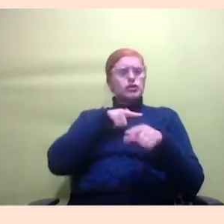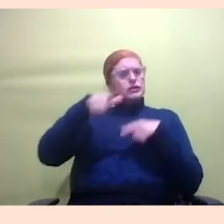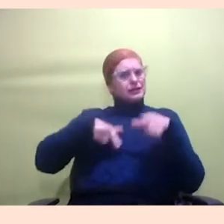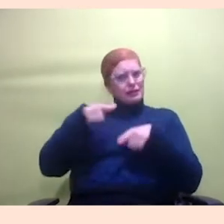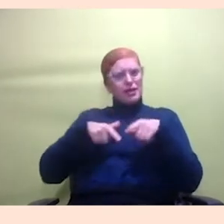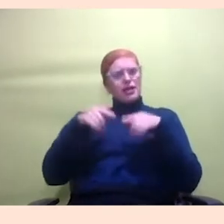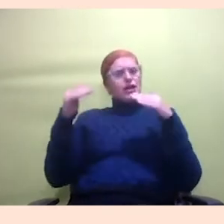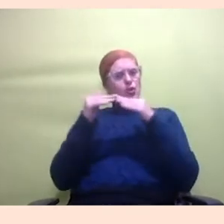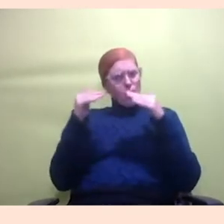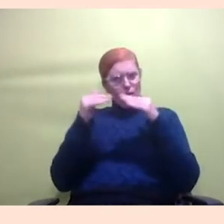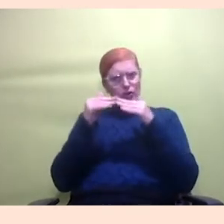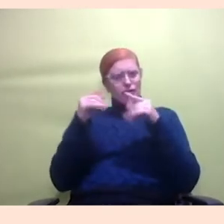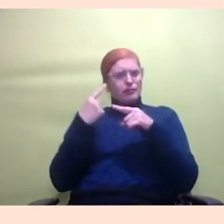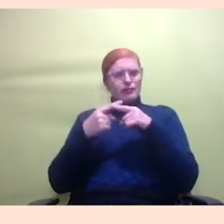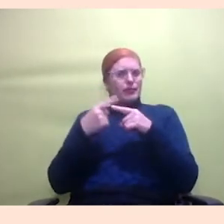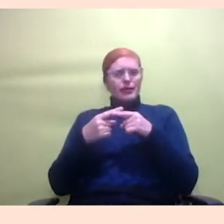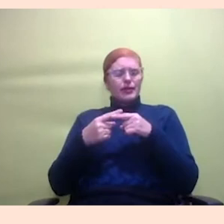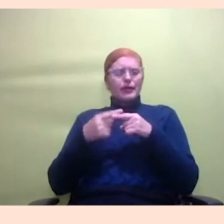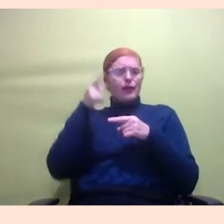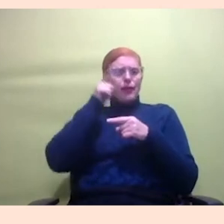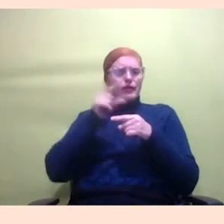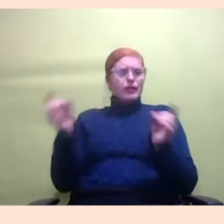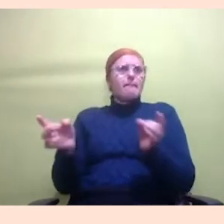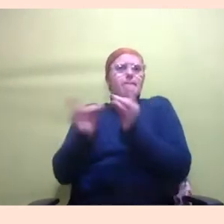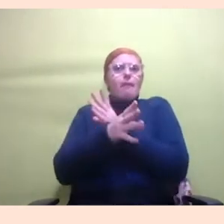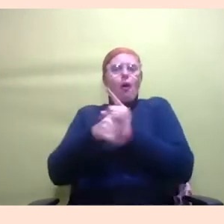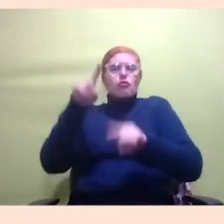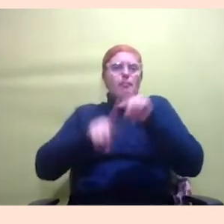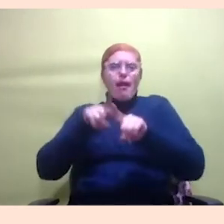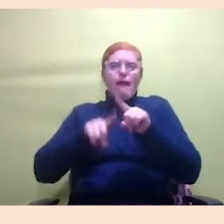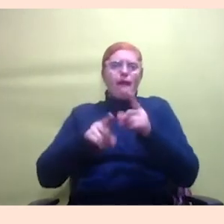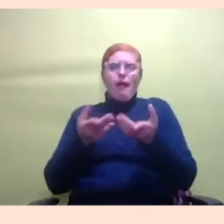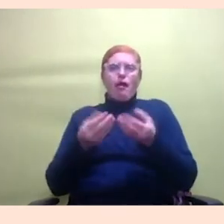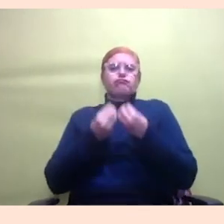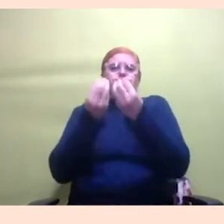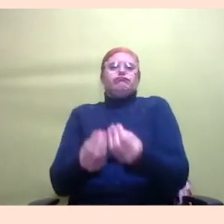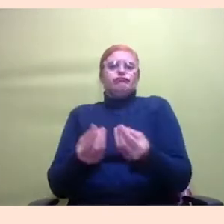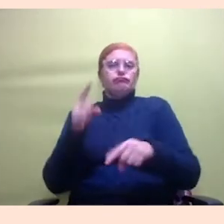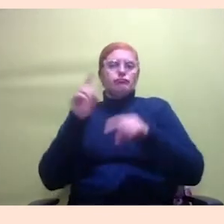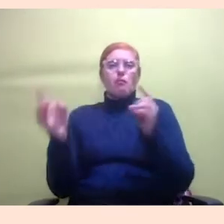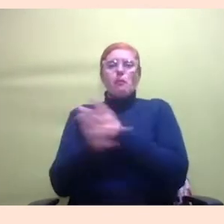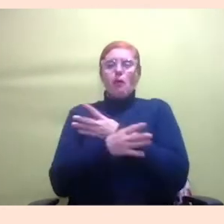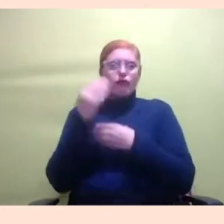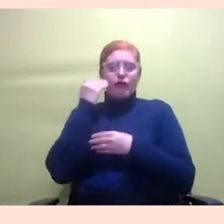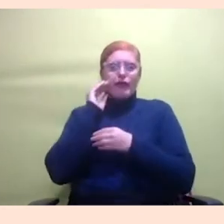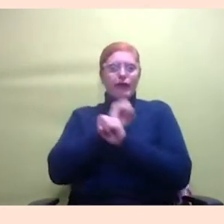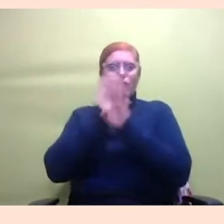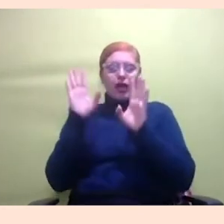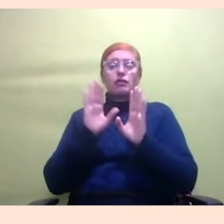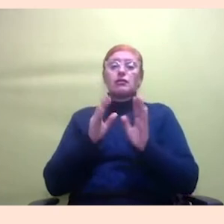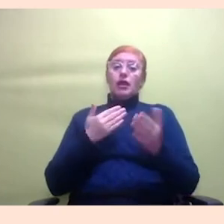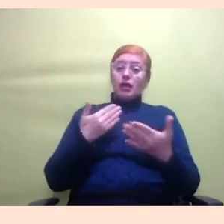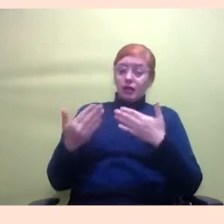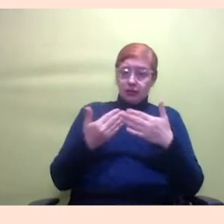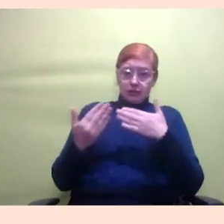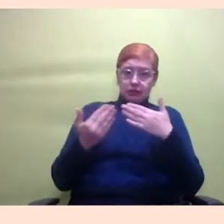trazer aquilo pronto pra ela já adaptado pra ela e dessa forma ela vai entender porque às vezes por exemplo tipo a